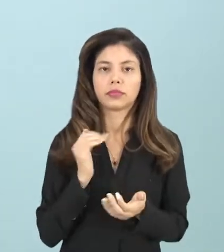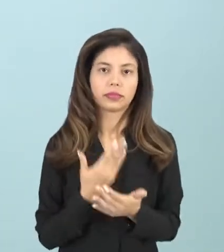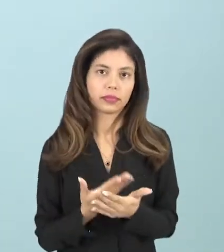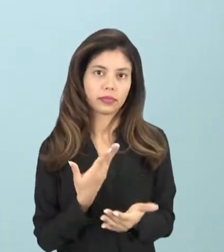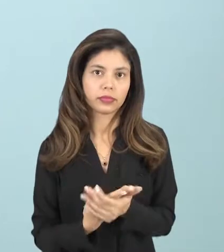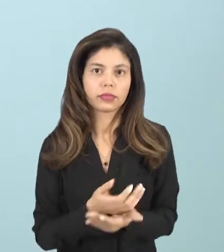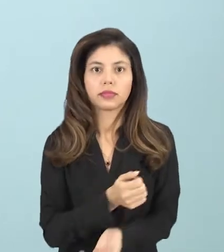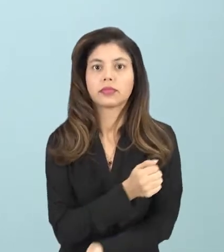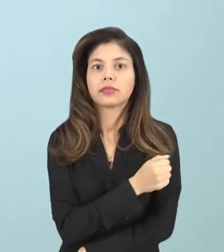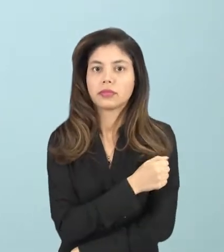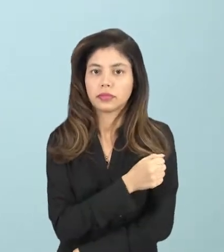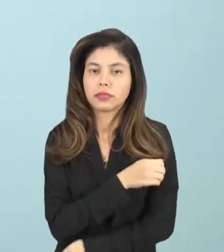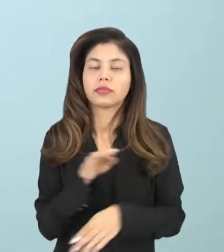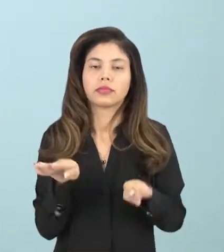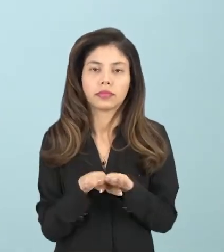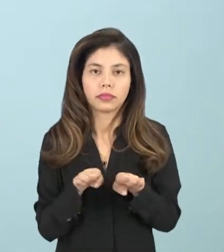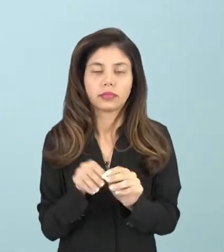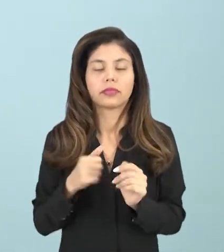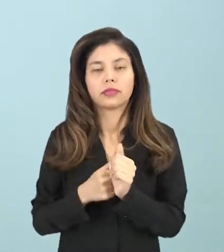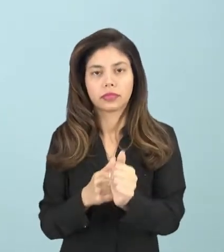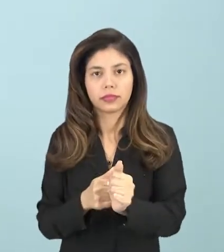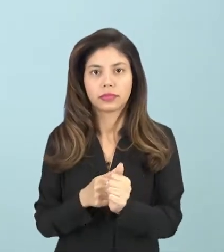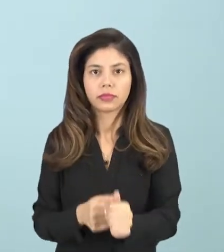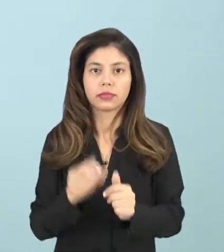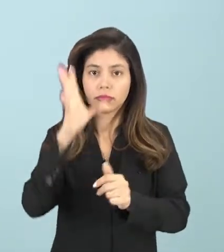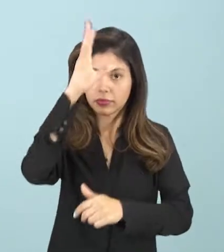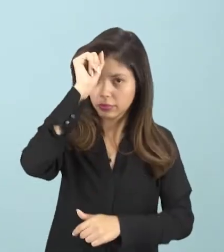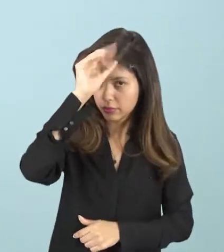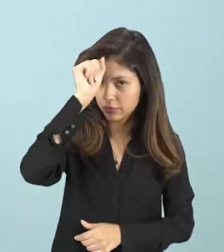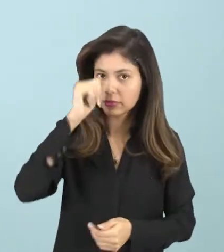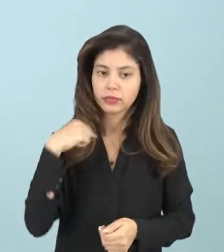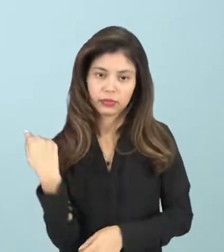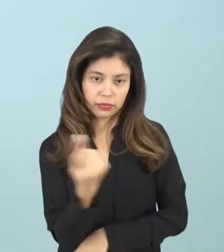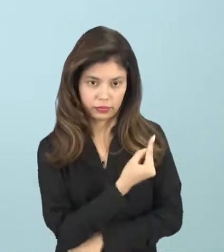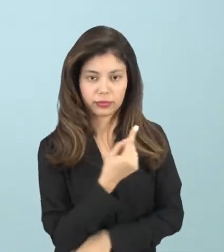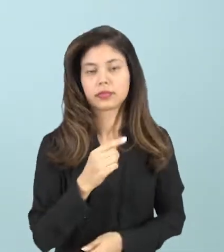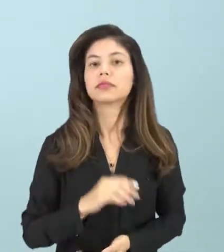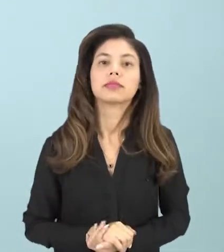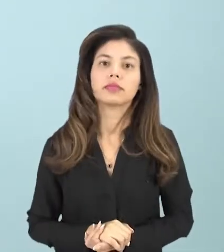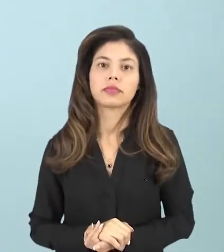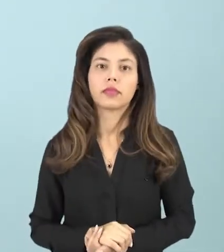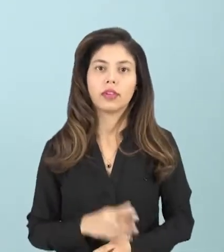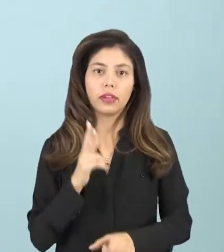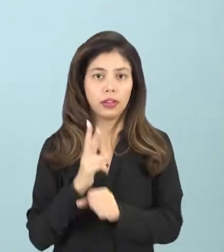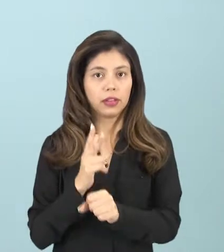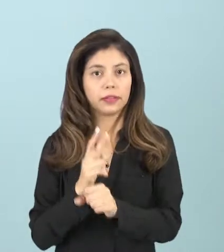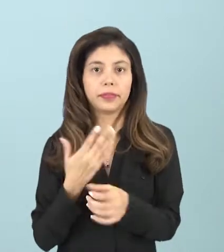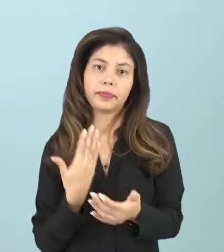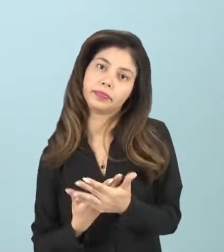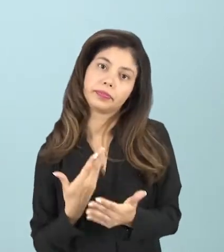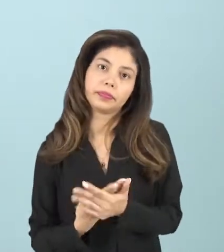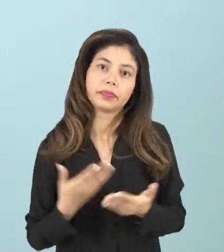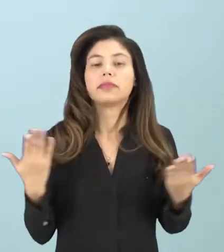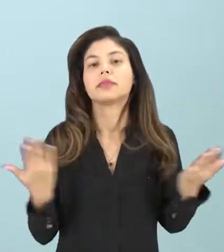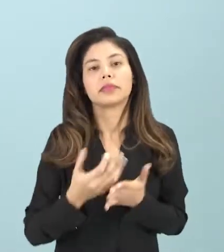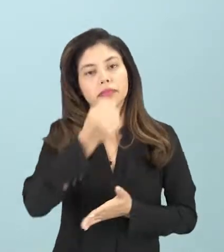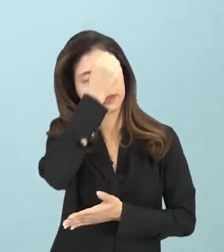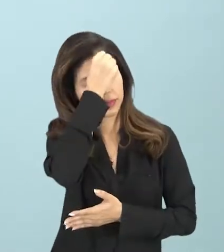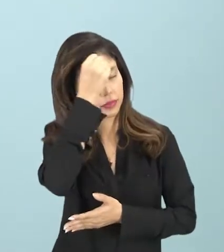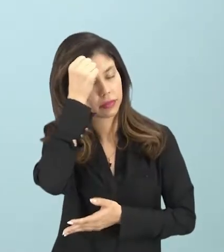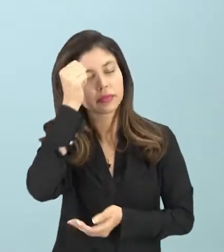nesta série possa nos acompanhar e aprender conosco. Esta videoaula de Sociologia